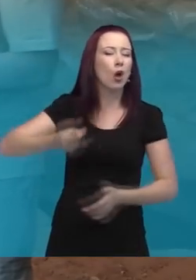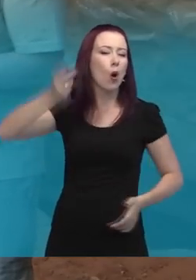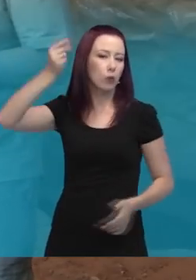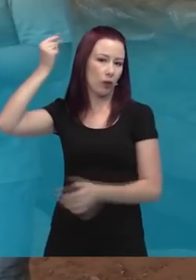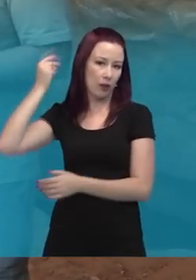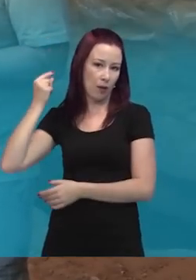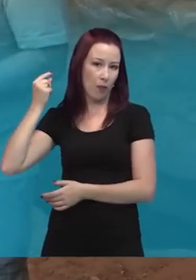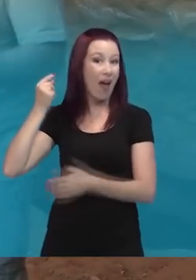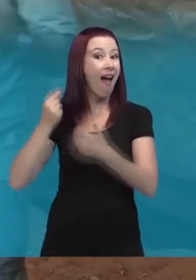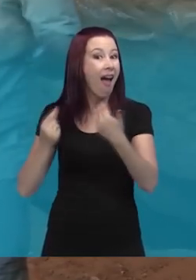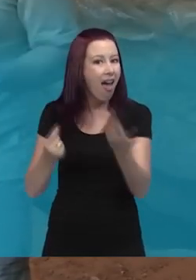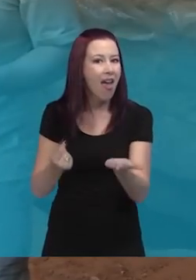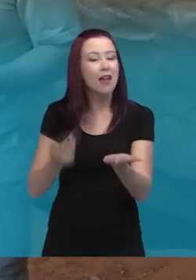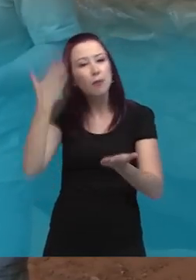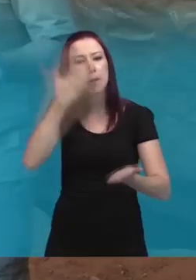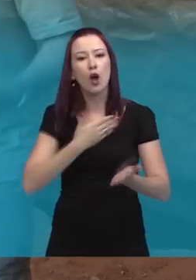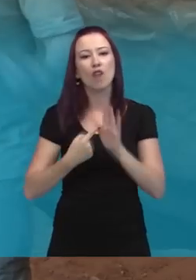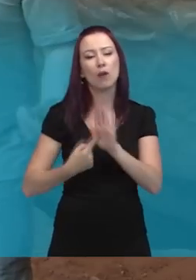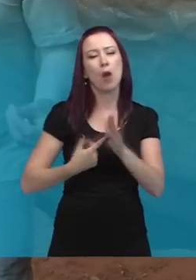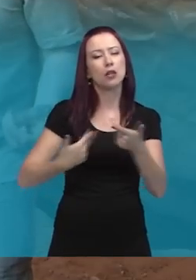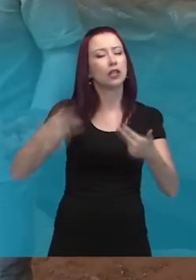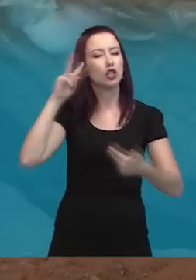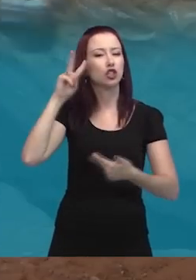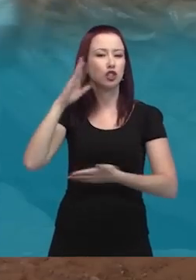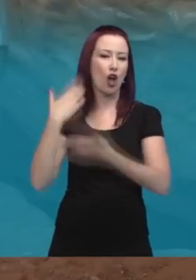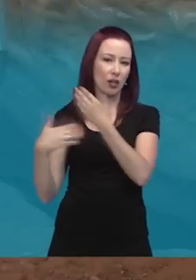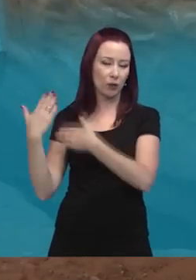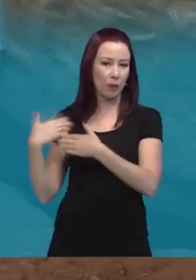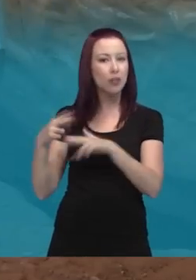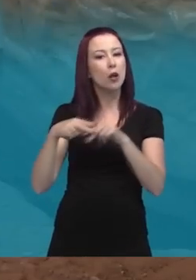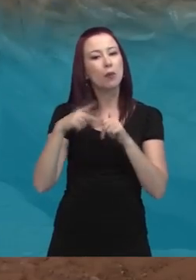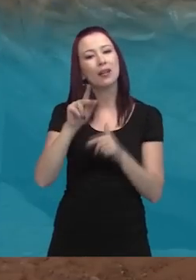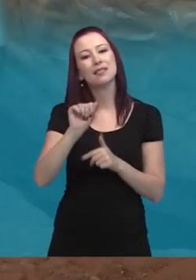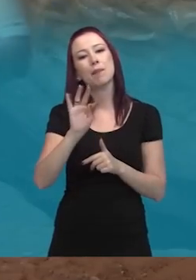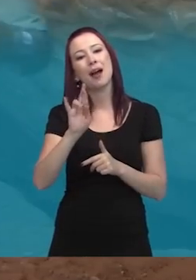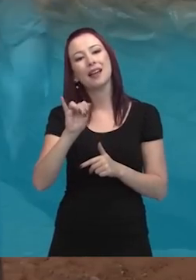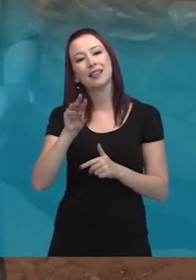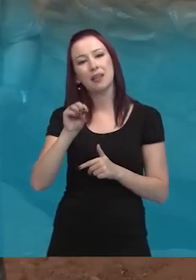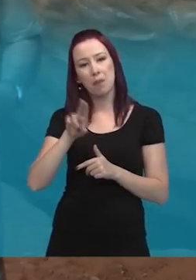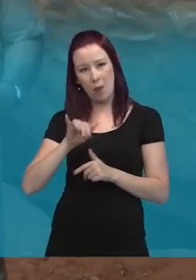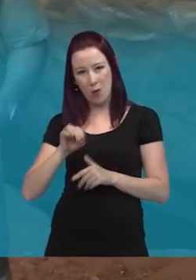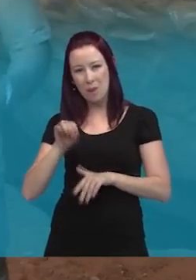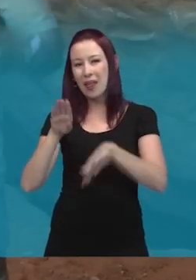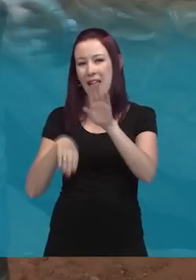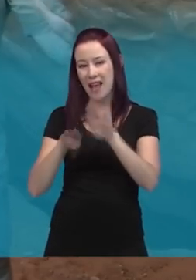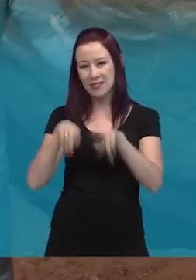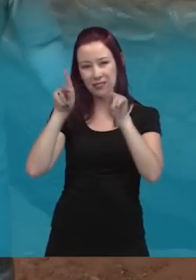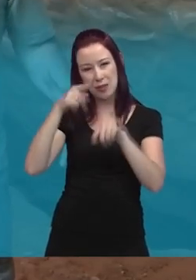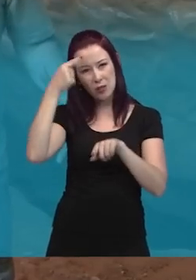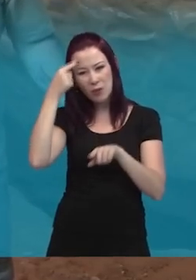E é isso daí que torna a questão do patrimônio tão importante. Já salvaram os ossos? Já salvaram os objetos?